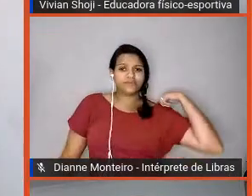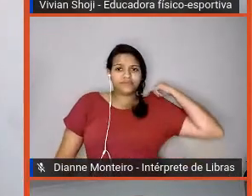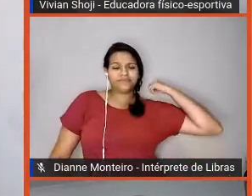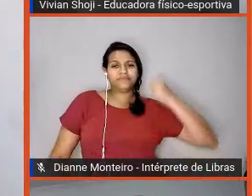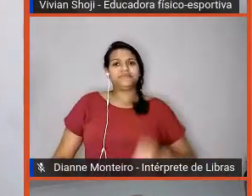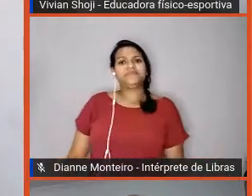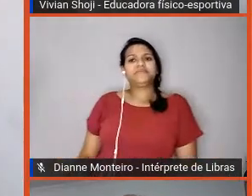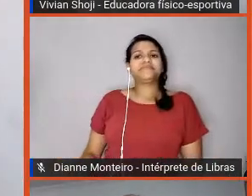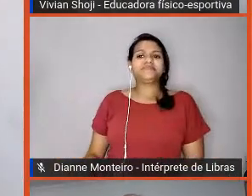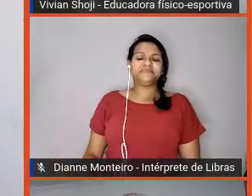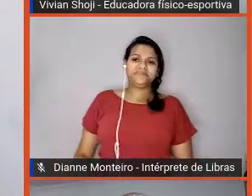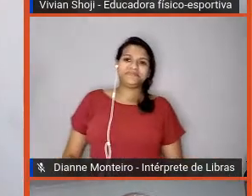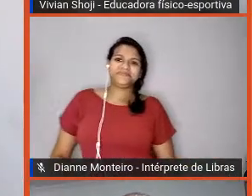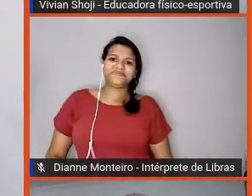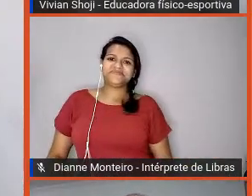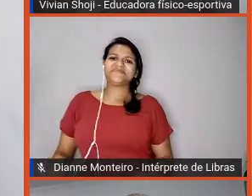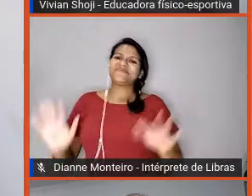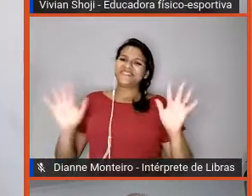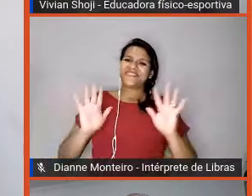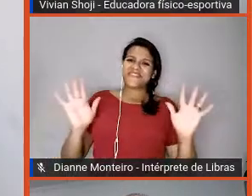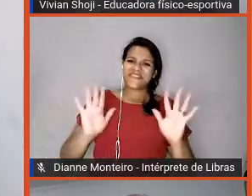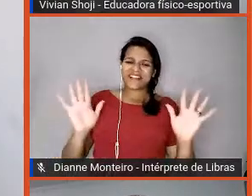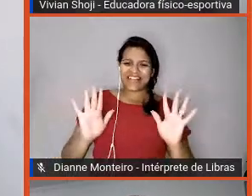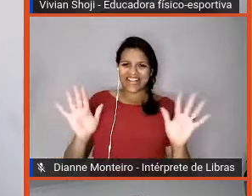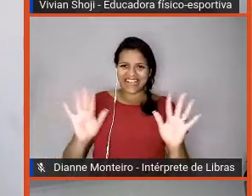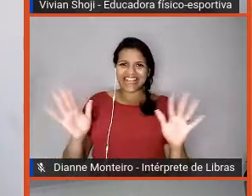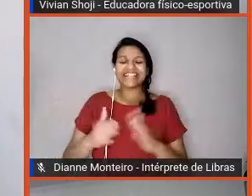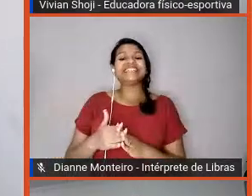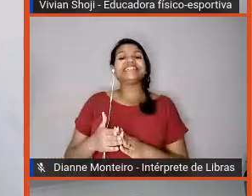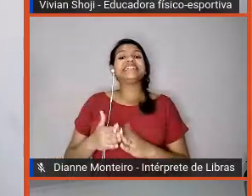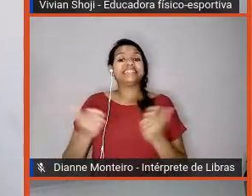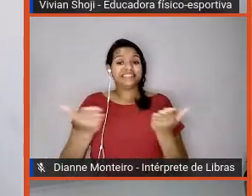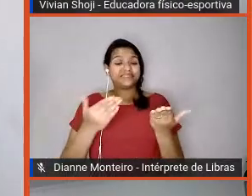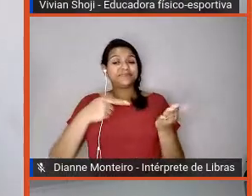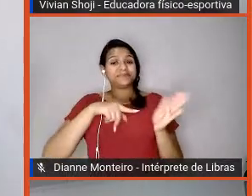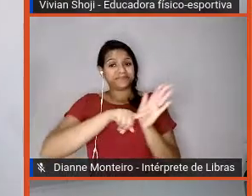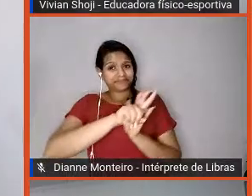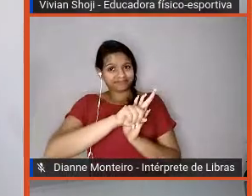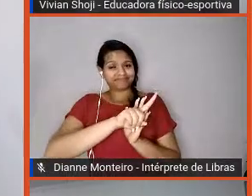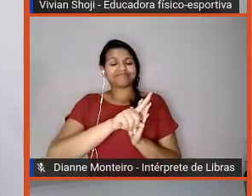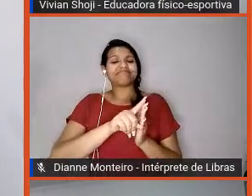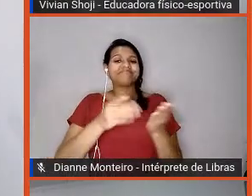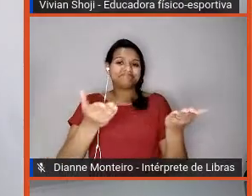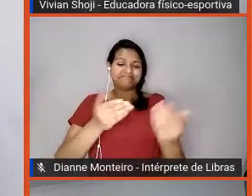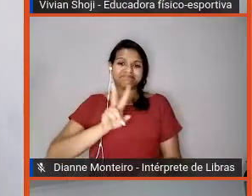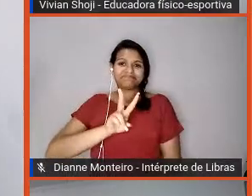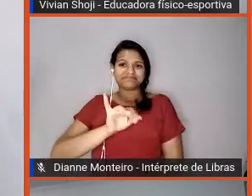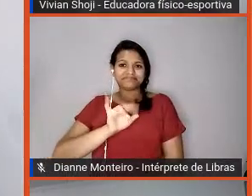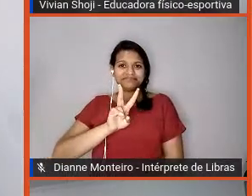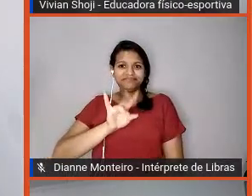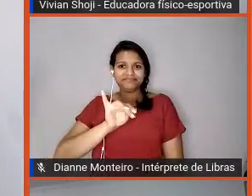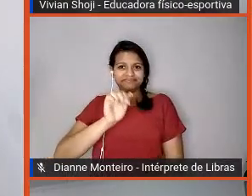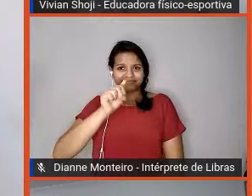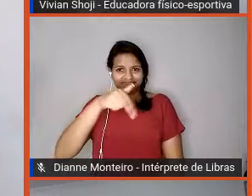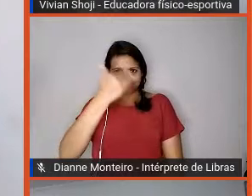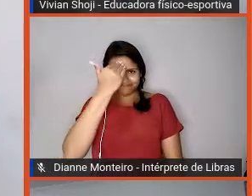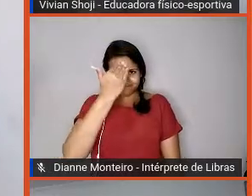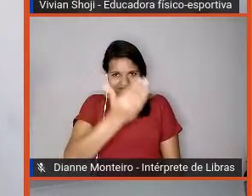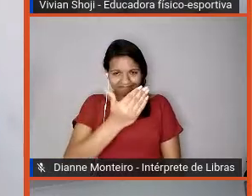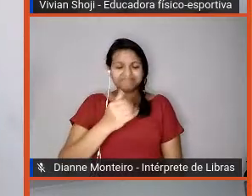Olá, Cláudio, olá, Vivian. Vivian, muito obrigada pela palestra,